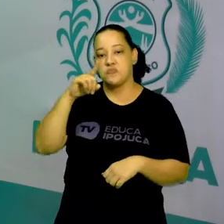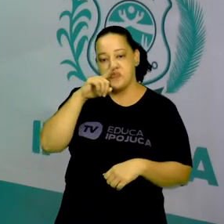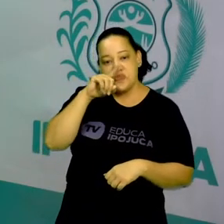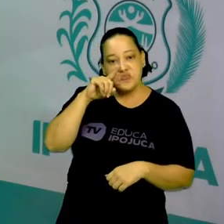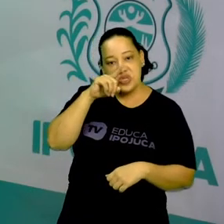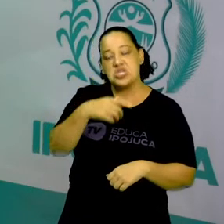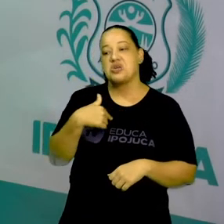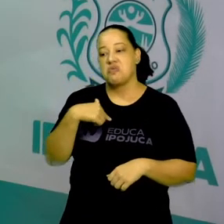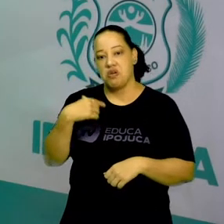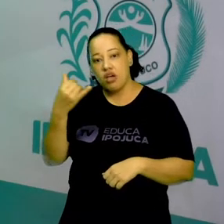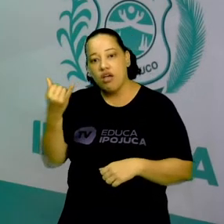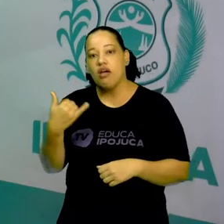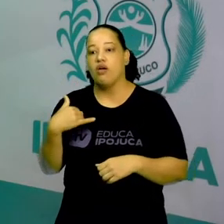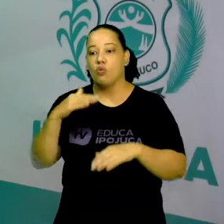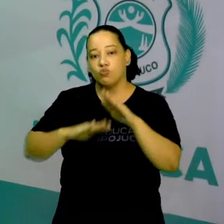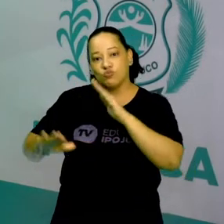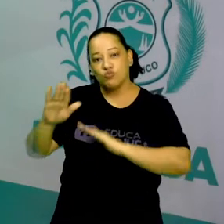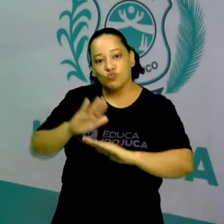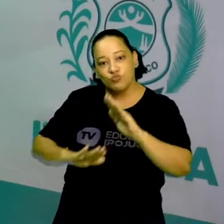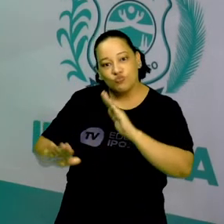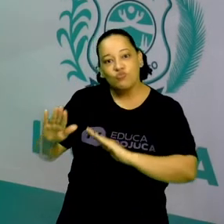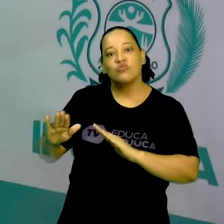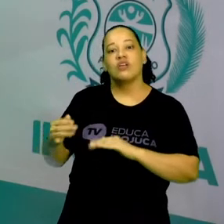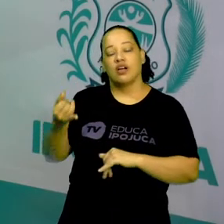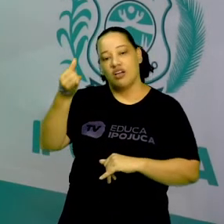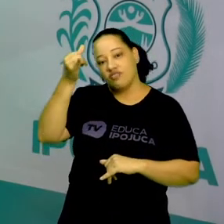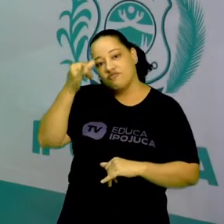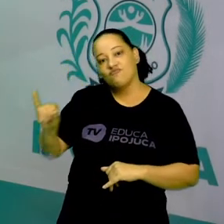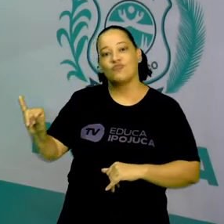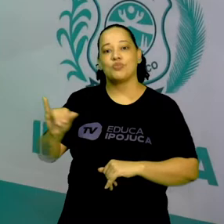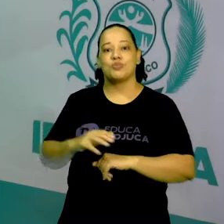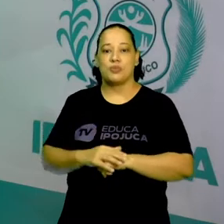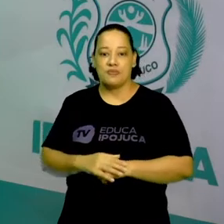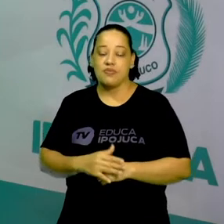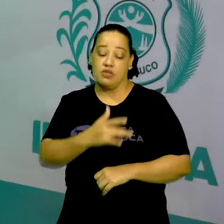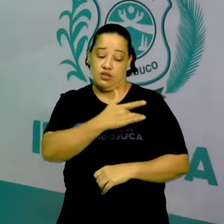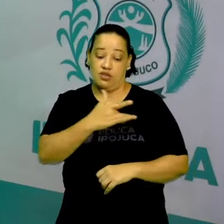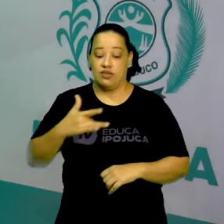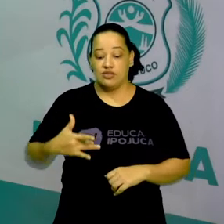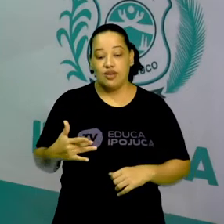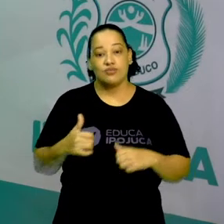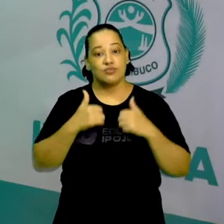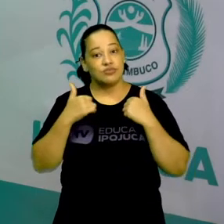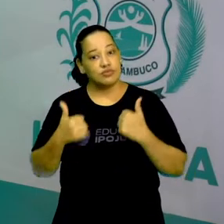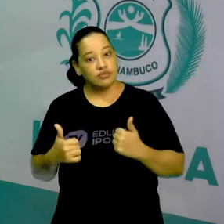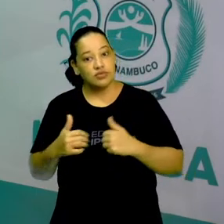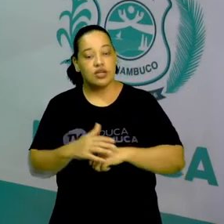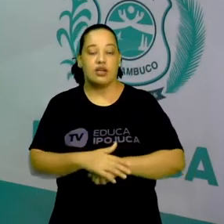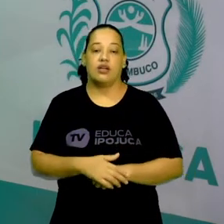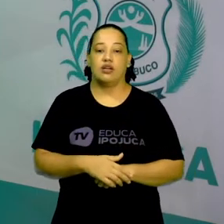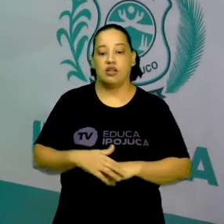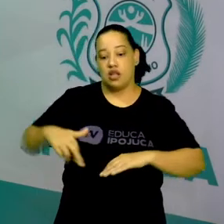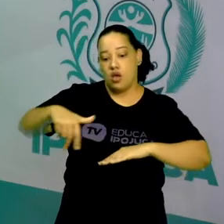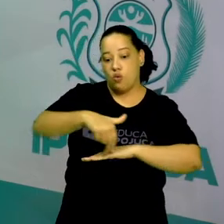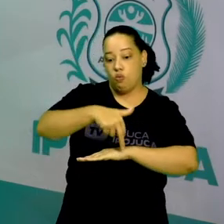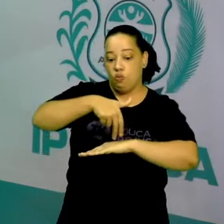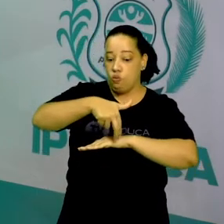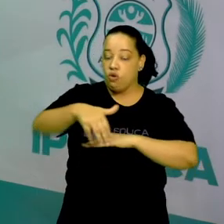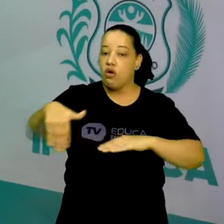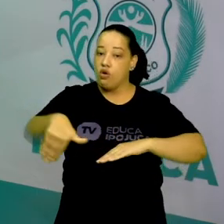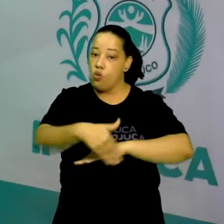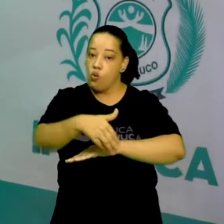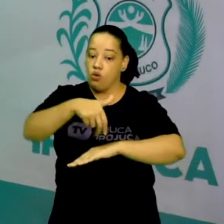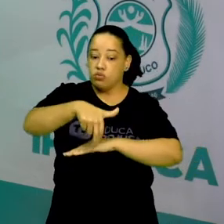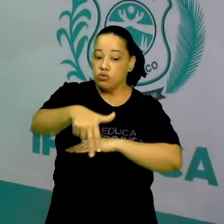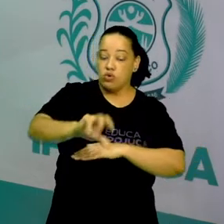para a nossa saúde, para o nosso bem-estar, em circulação de via, ou até mesmo quando estamos